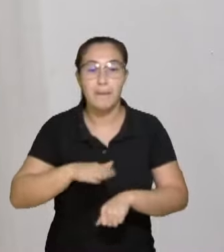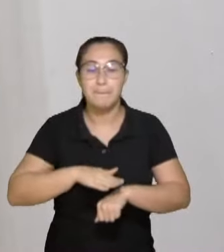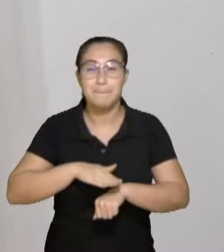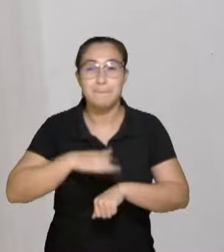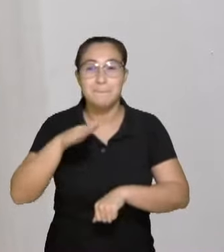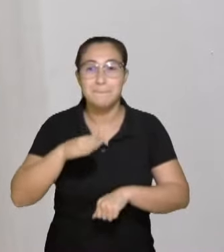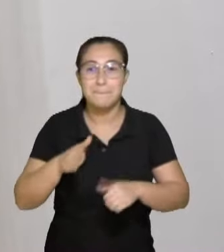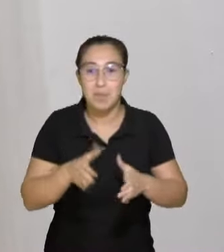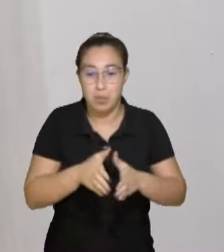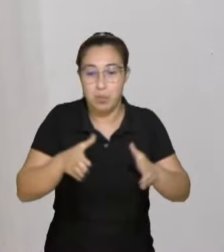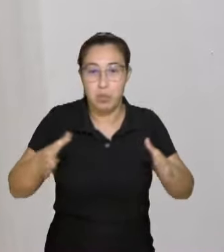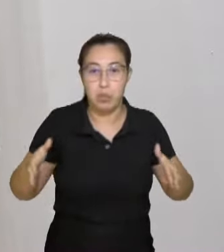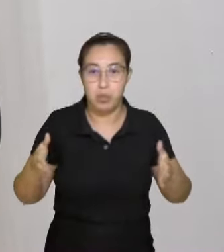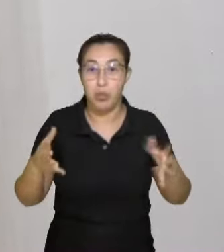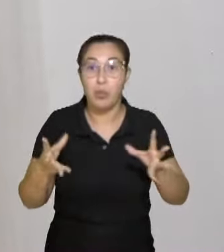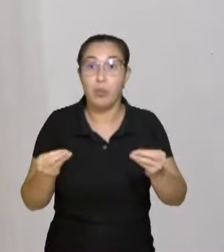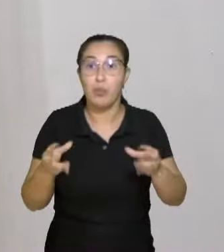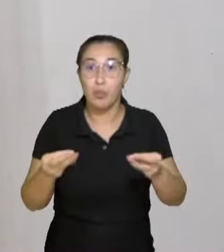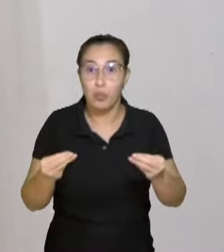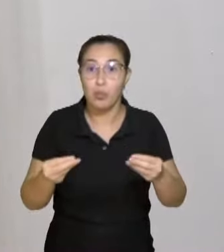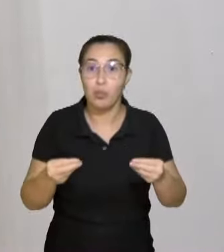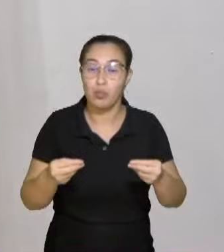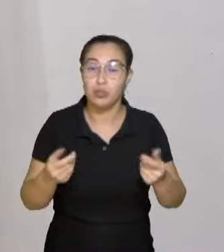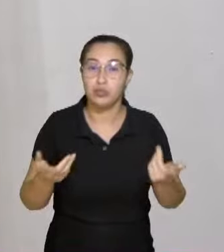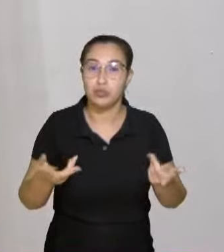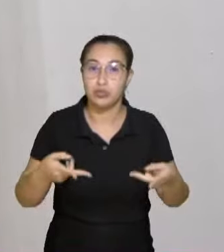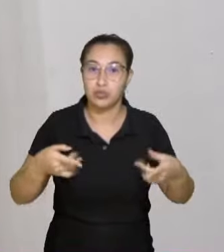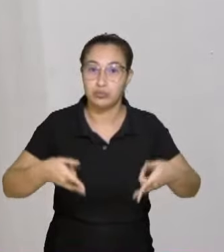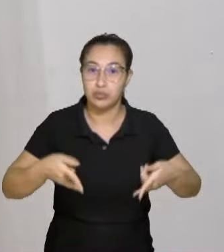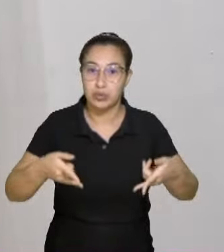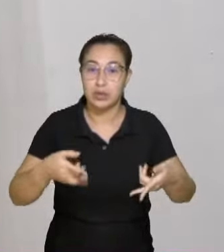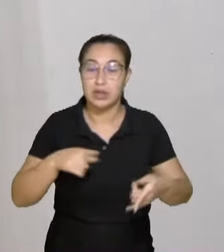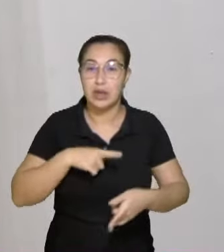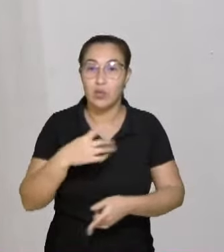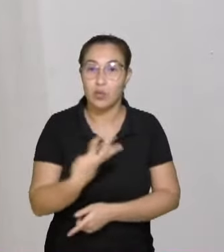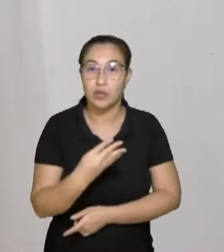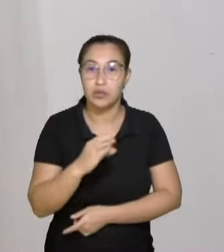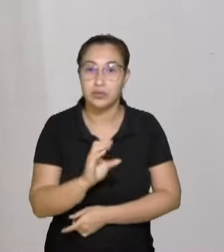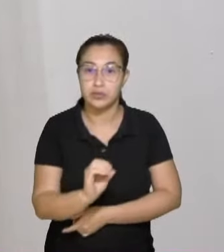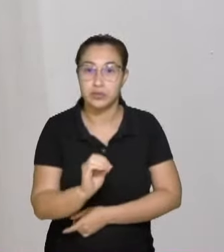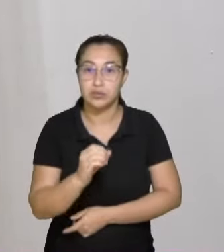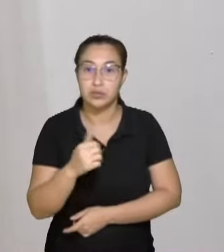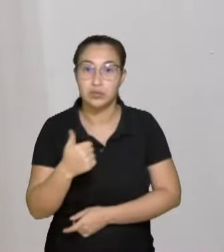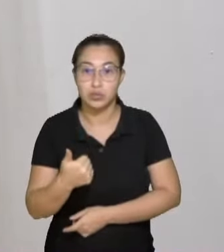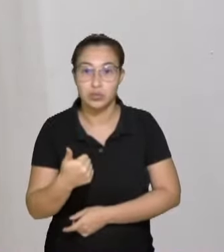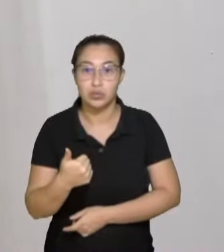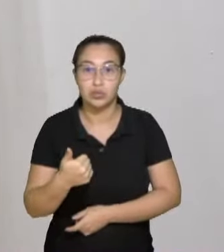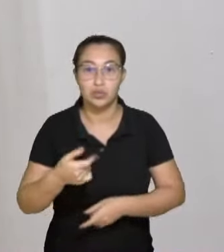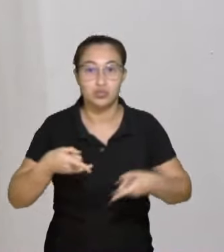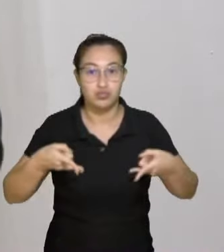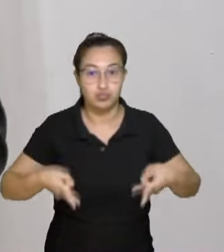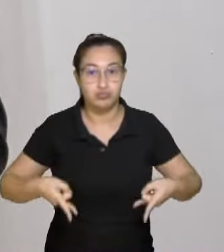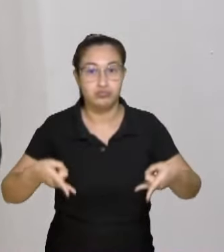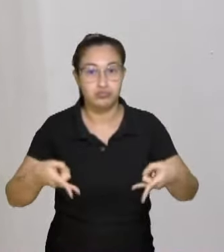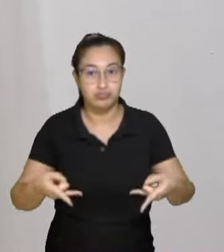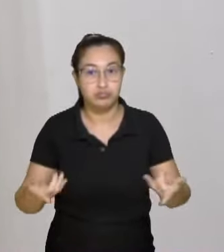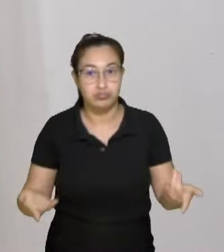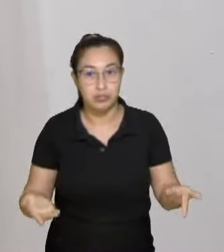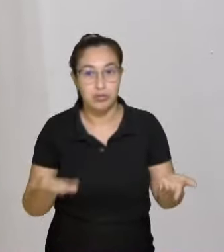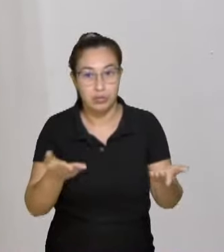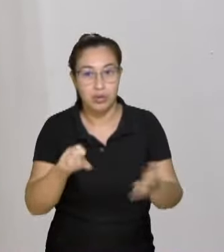número de leitos de Santa Catarina, com 401 leitos disponíveis para a população, principalmente do sul do Estado.